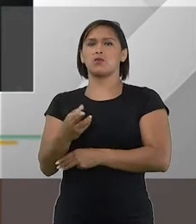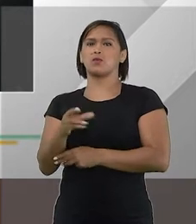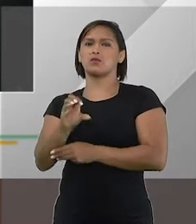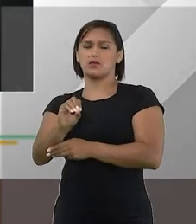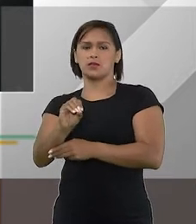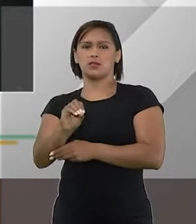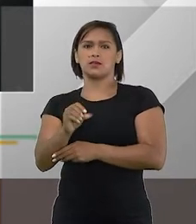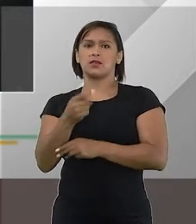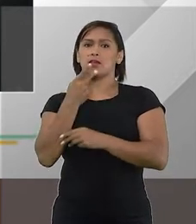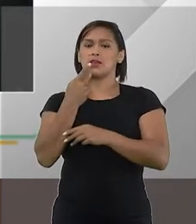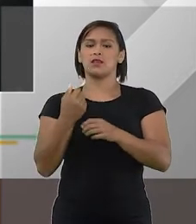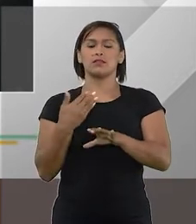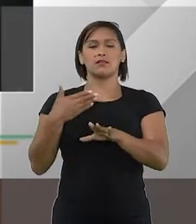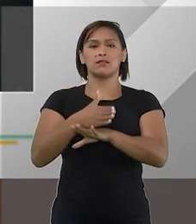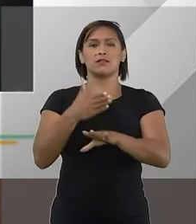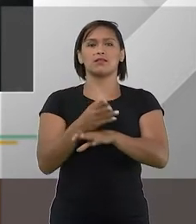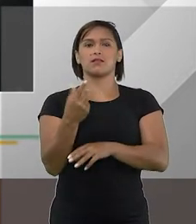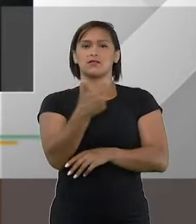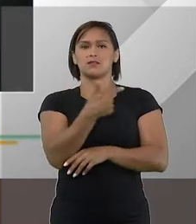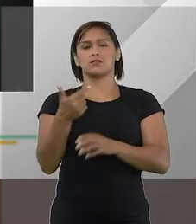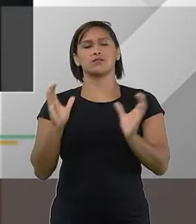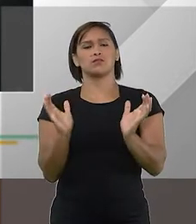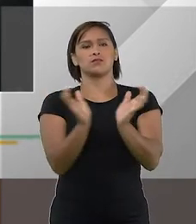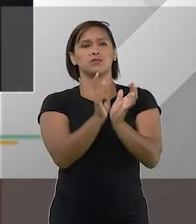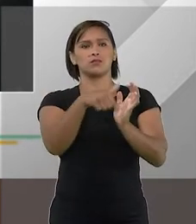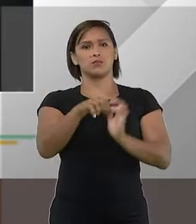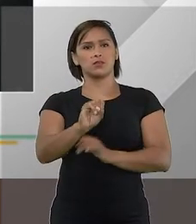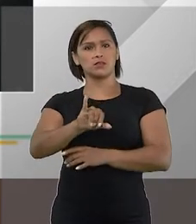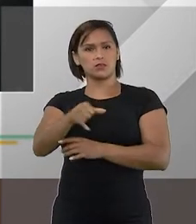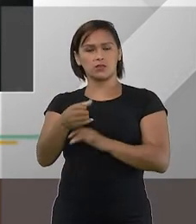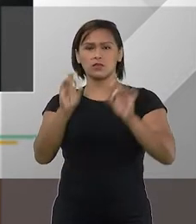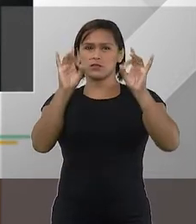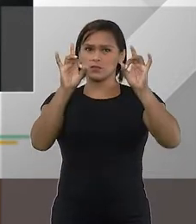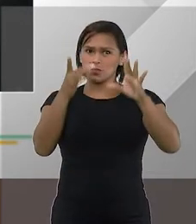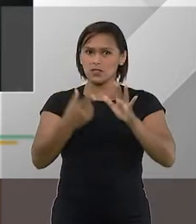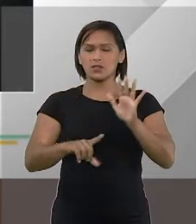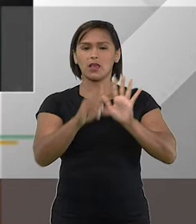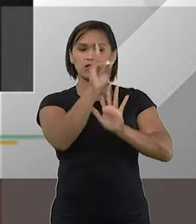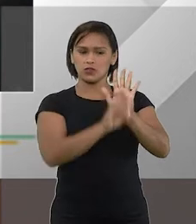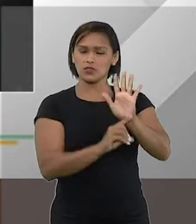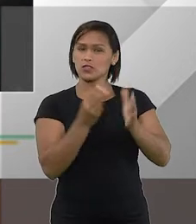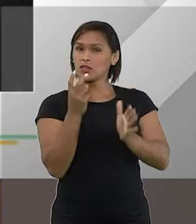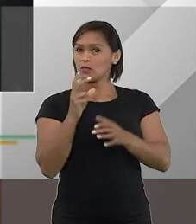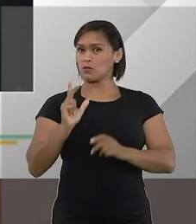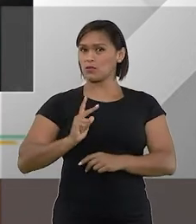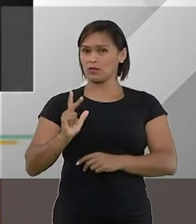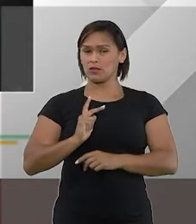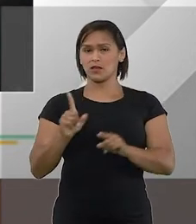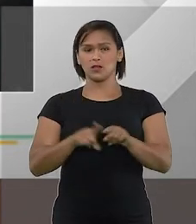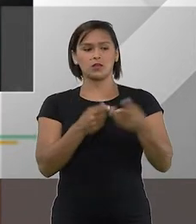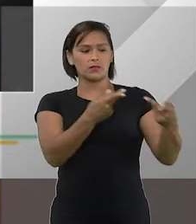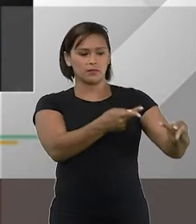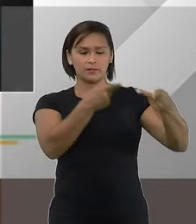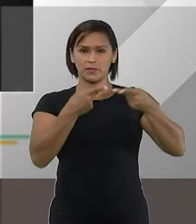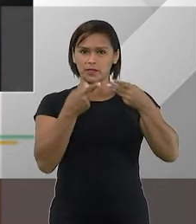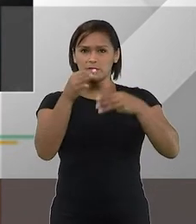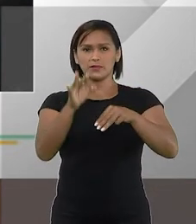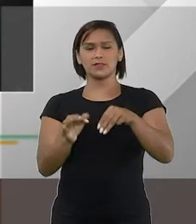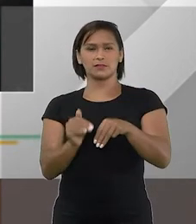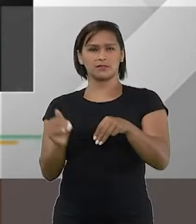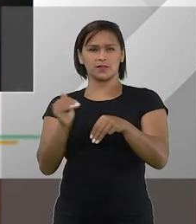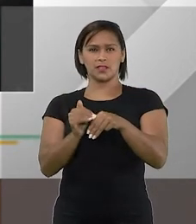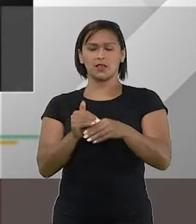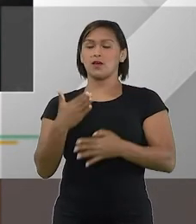Justiça, Moura Ribeiro, integrante da segunda sessão do Tribunal, especialista em direito privado. Seja muito bem-vindo,